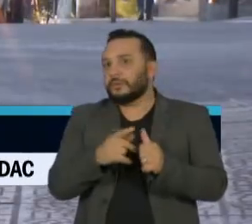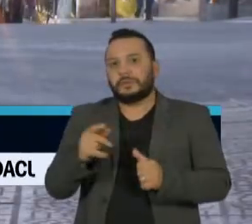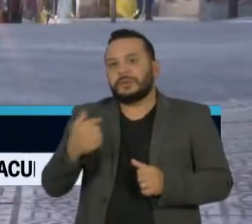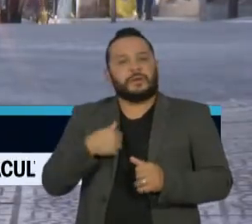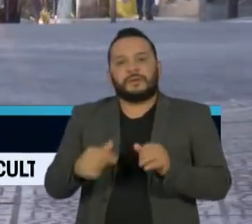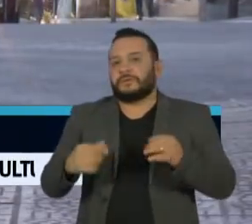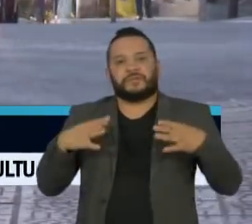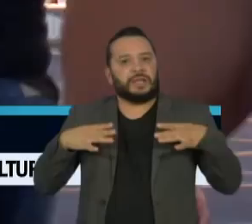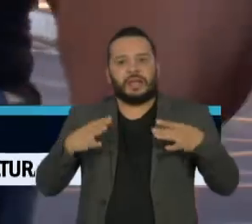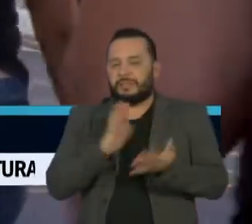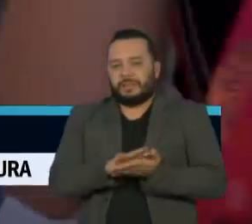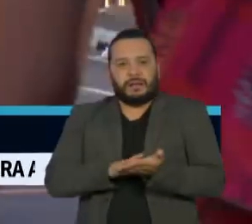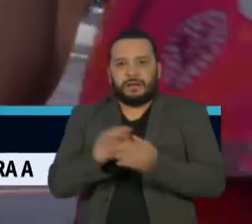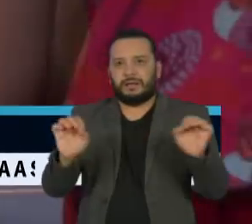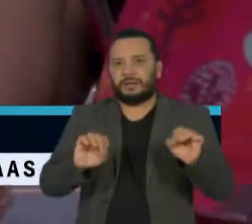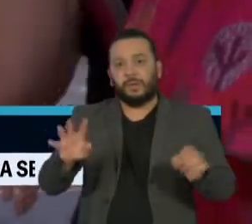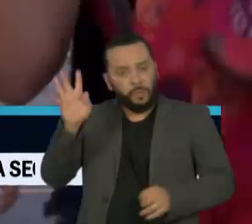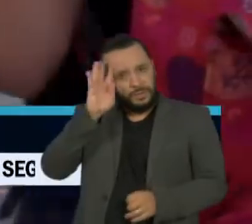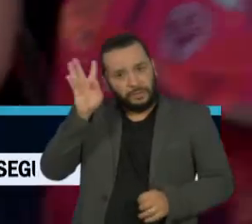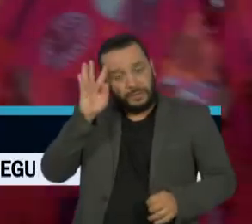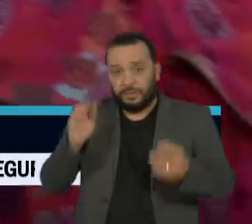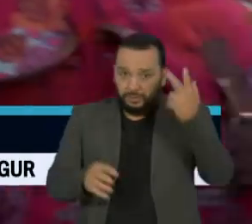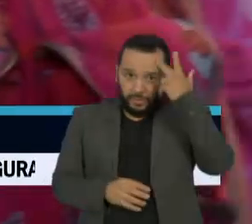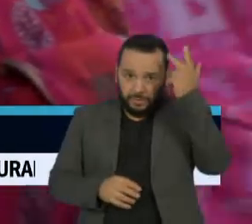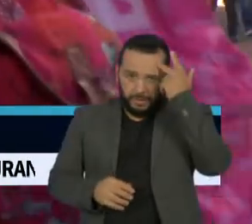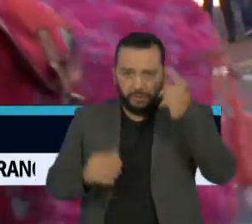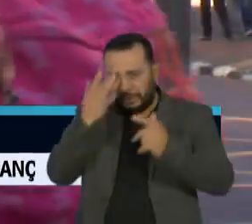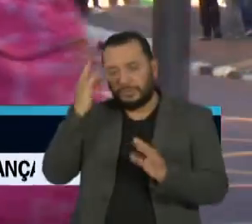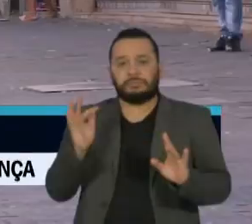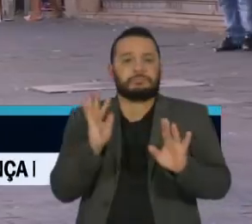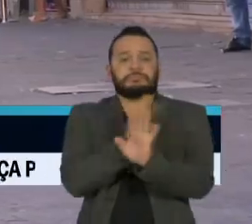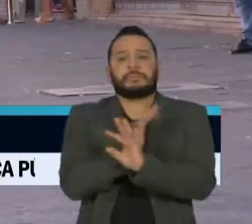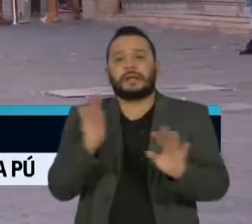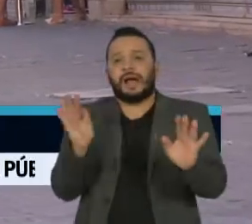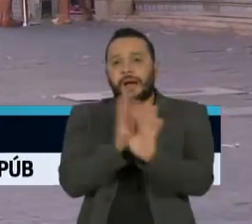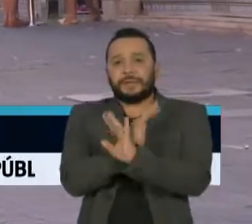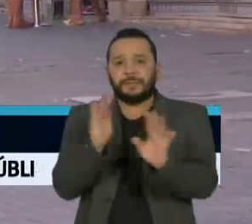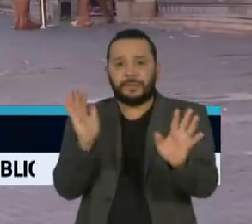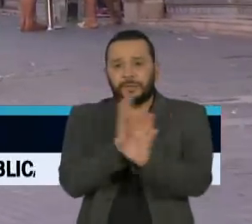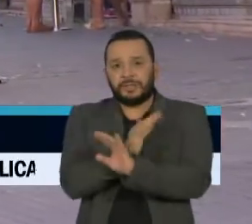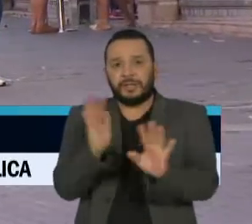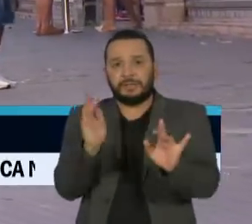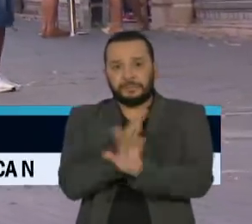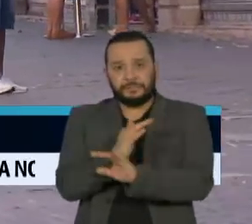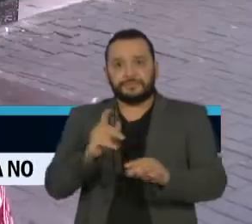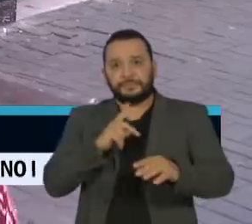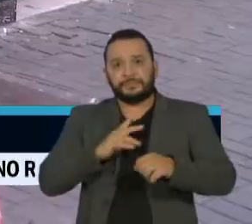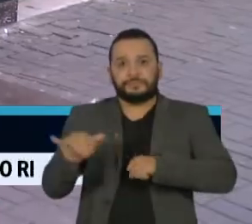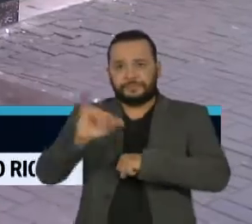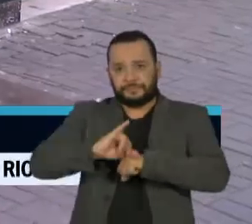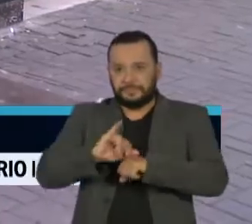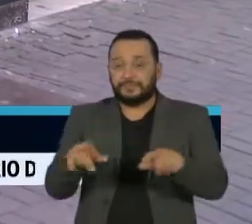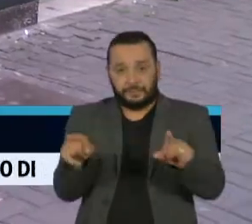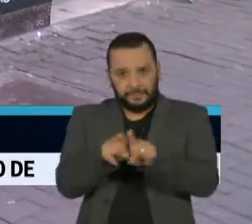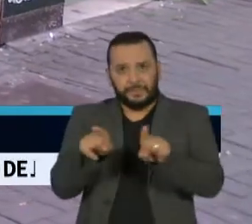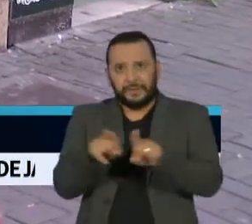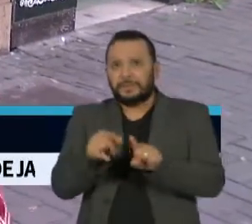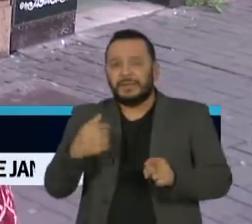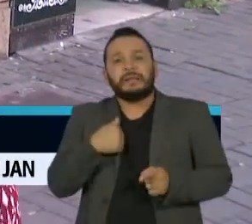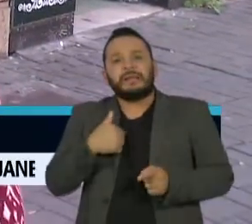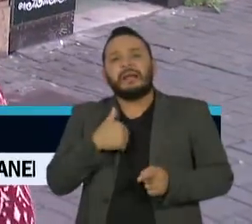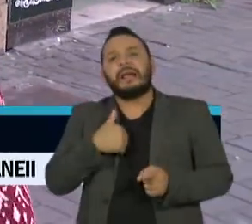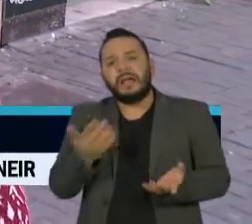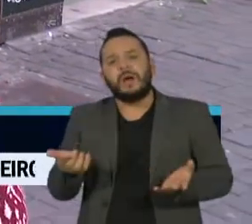decretou feriado. Nesta quarta-feira, pedestres circulavam tranquilamente pelo centro. Eu não pego porque a minha